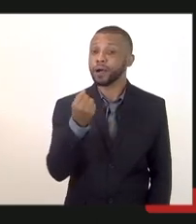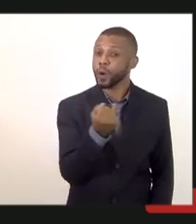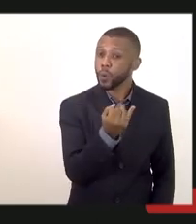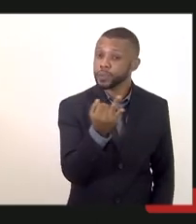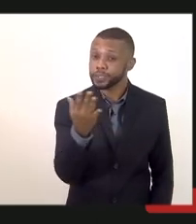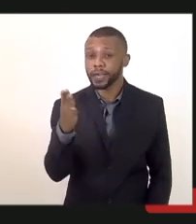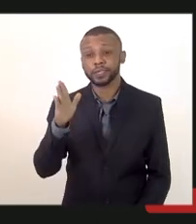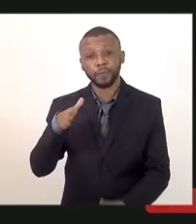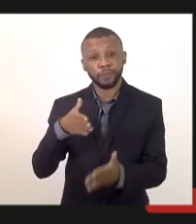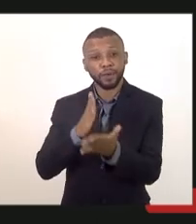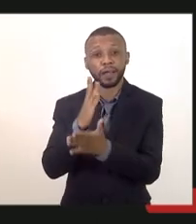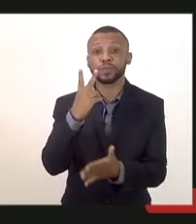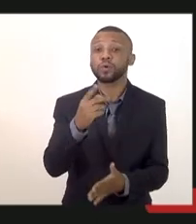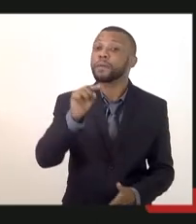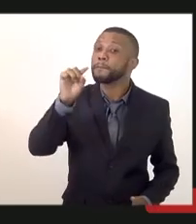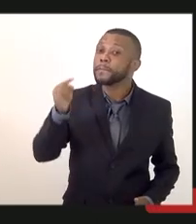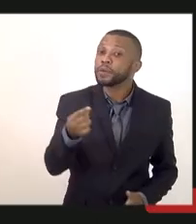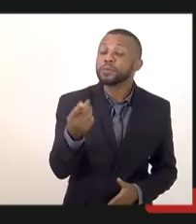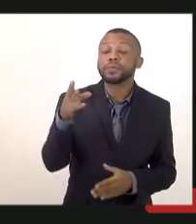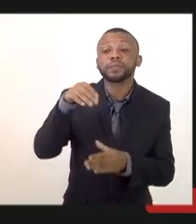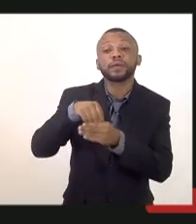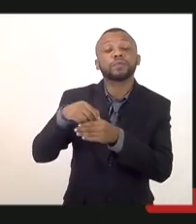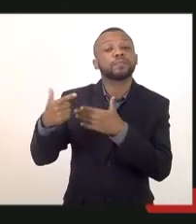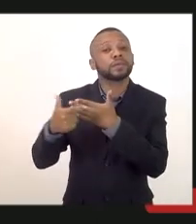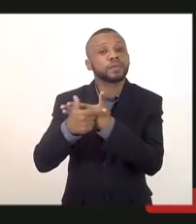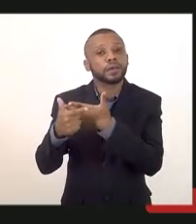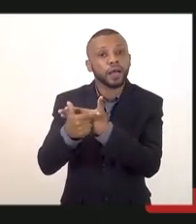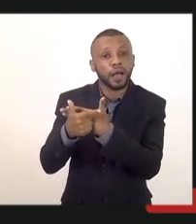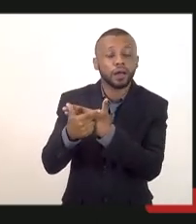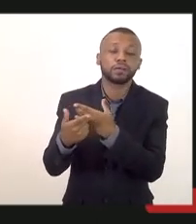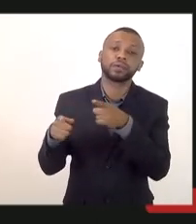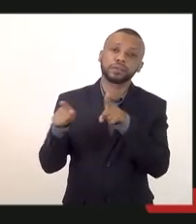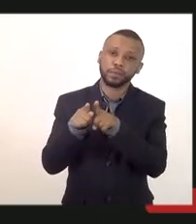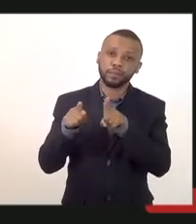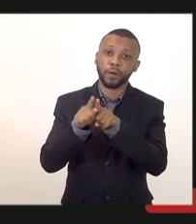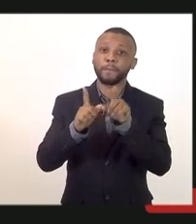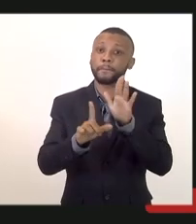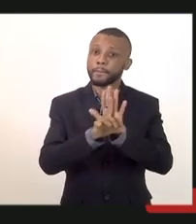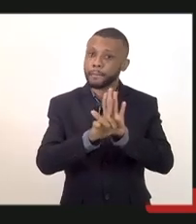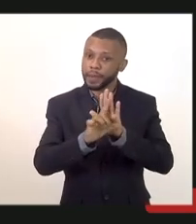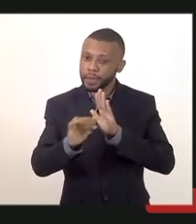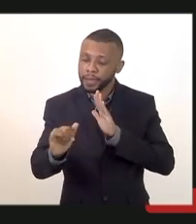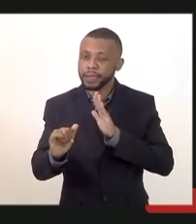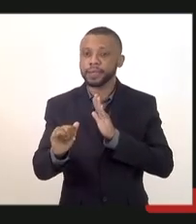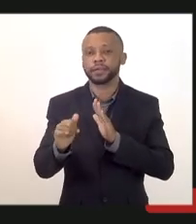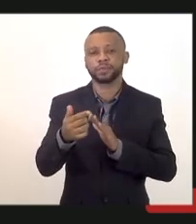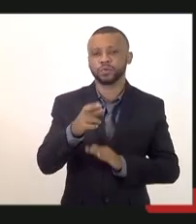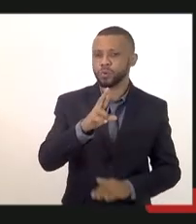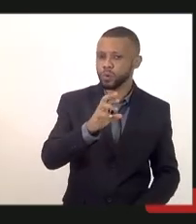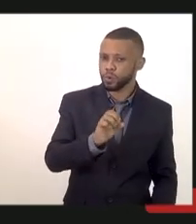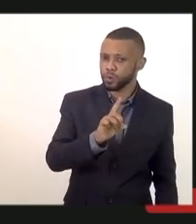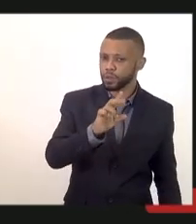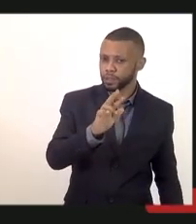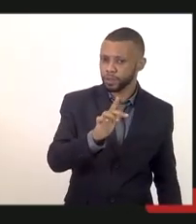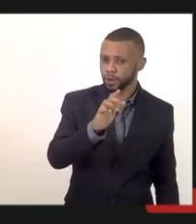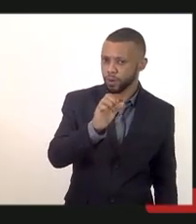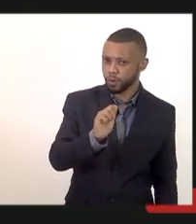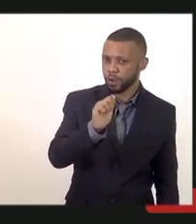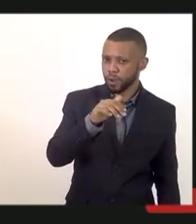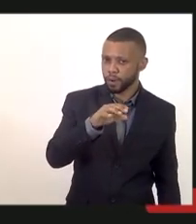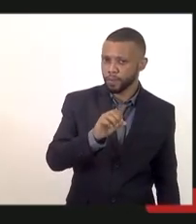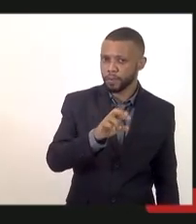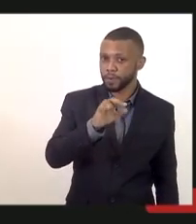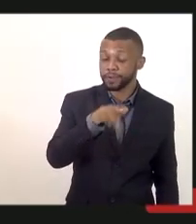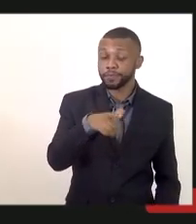cerca de 2 mil dentro dos guarda-vidas inclusive uma lei do Rodrigo Amorim que foi base não só para essas convocações de agora